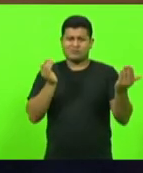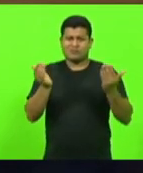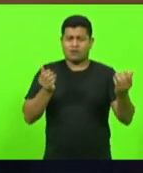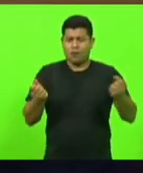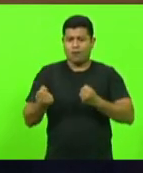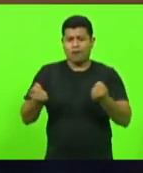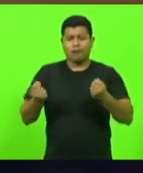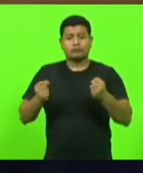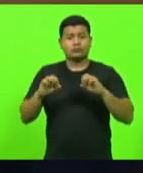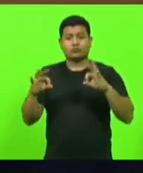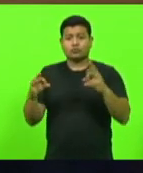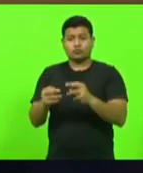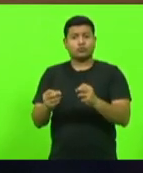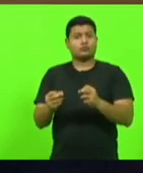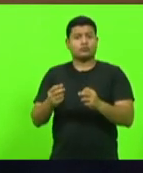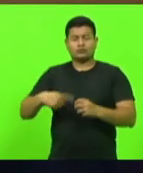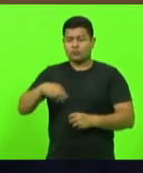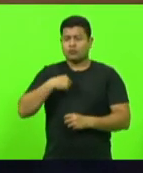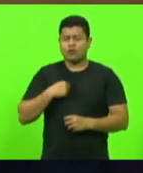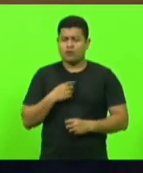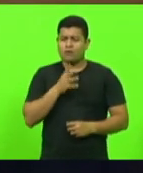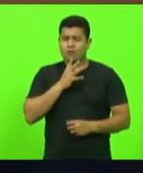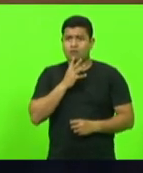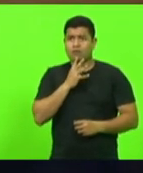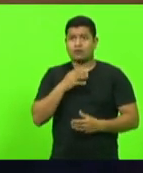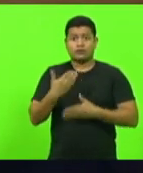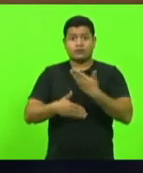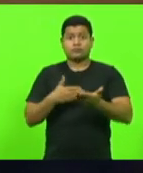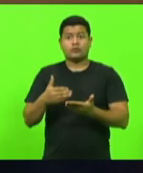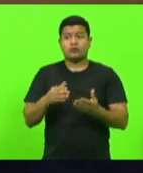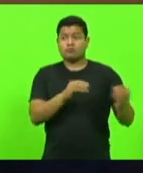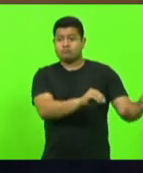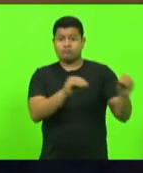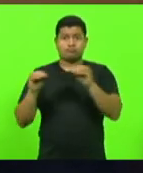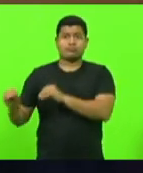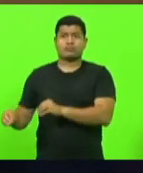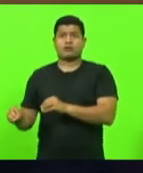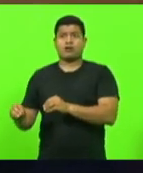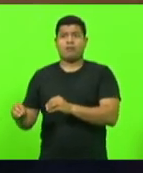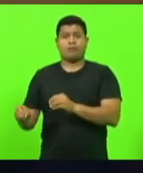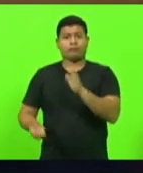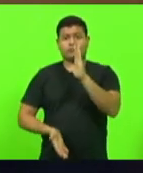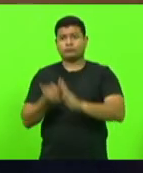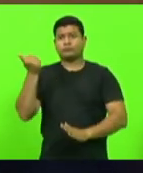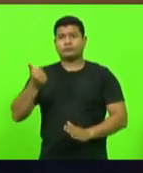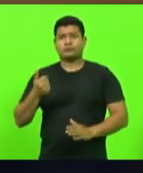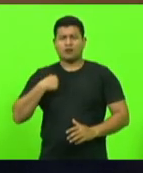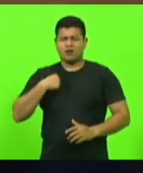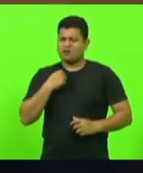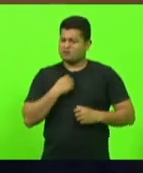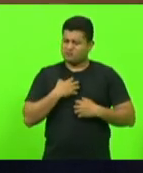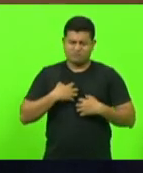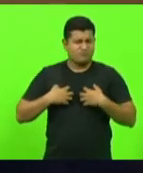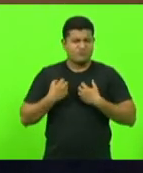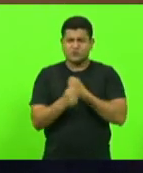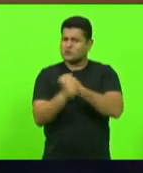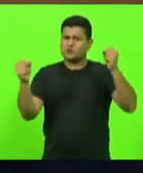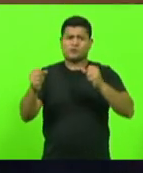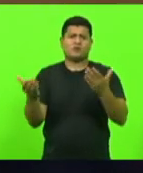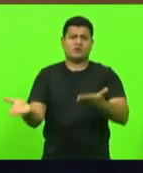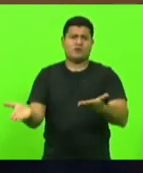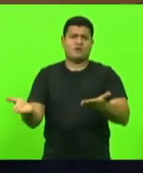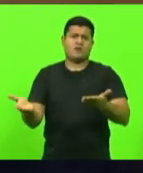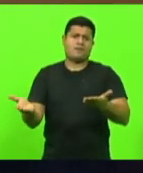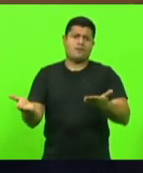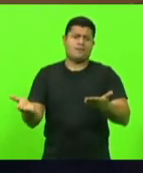do carro sabe e mandaram embora tiraram ele de lá eu estou muito chateado com isso sabe eu não